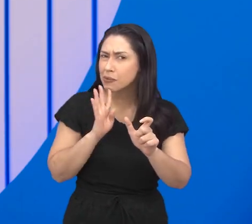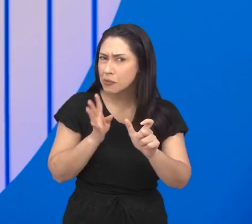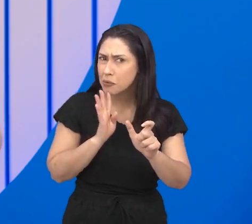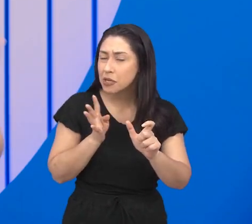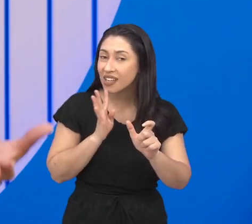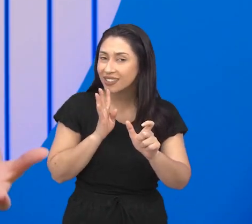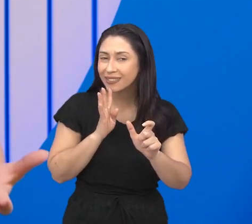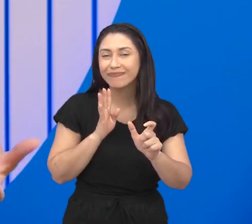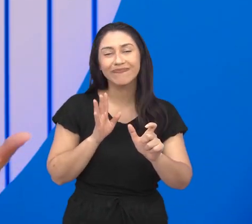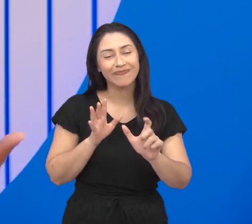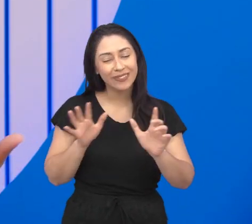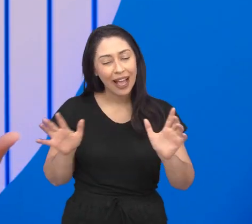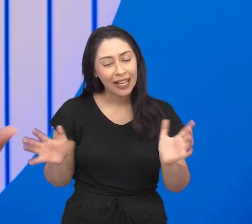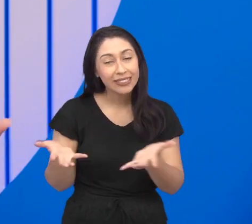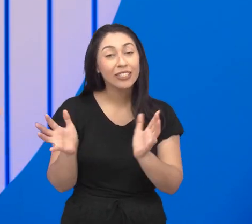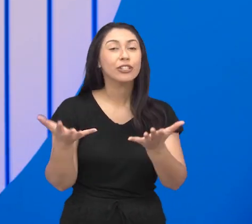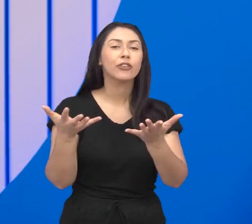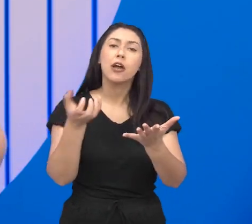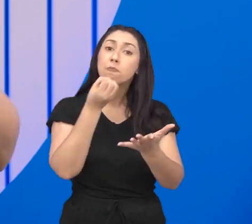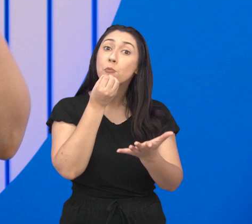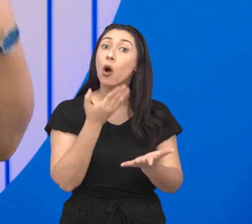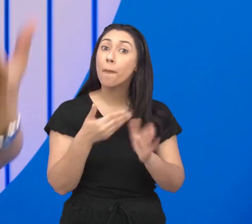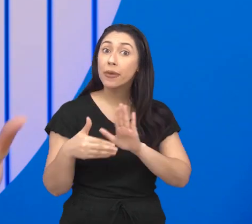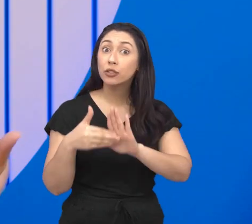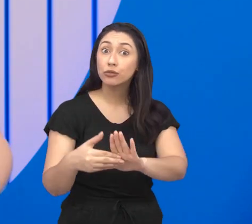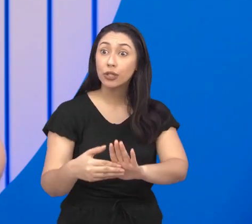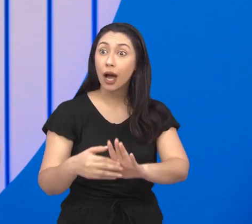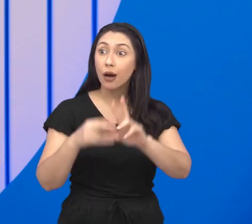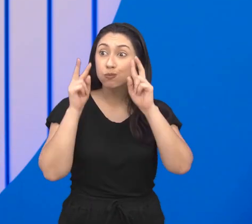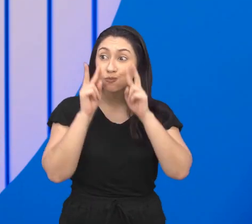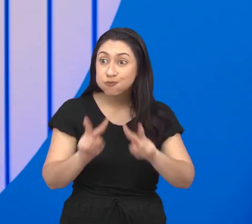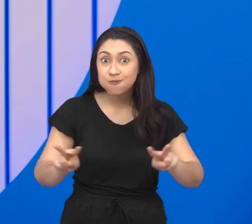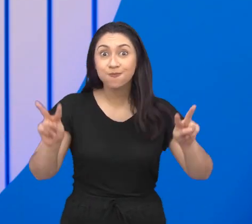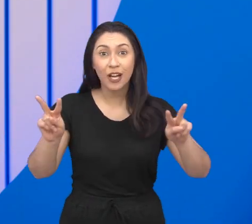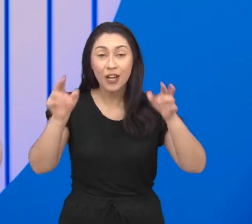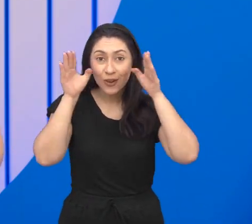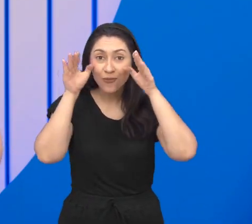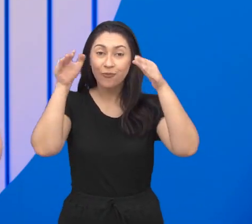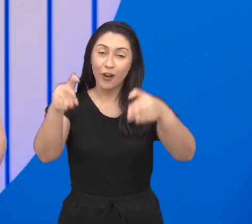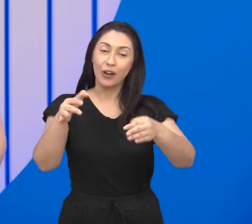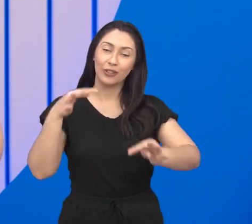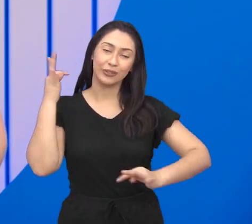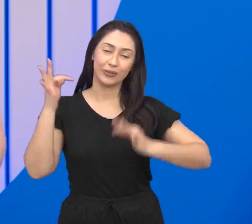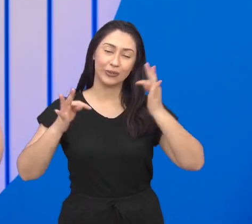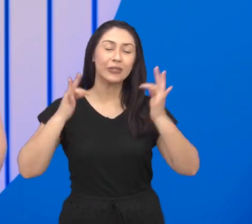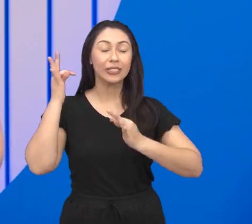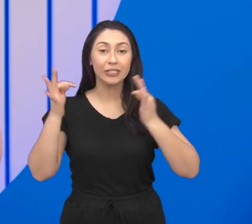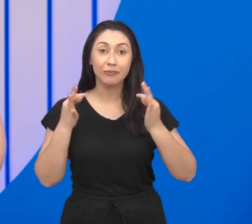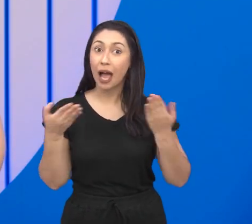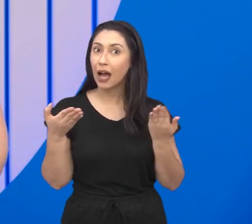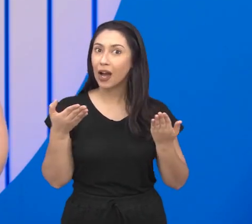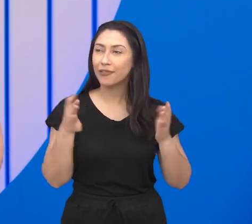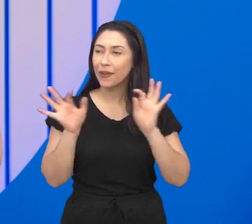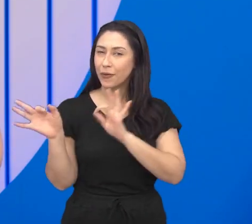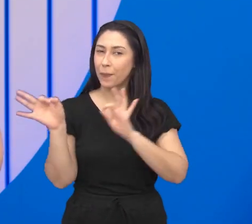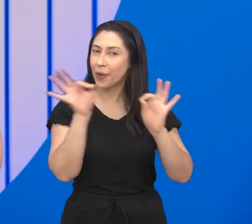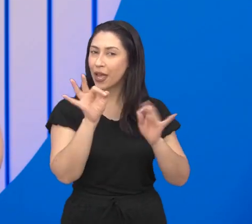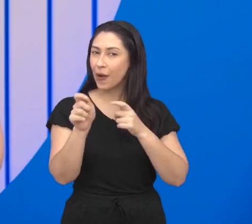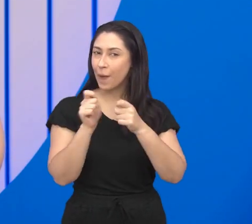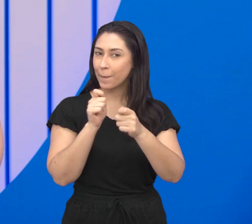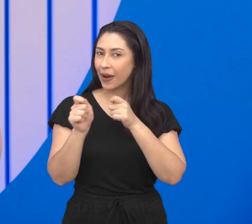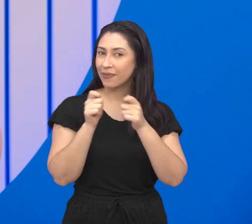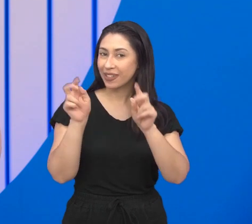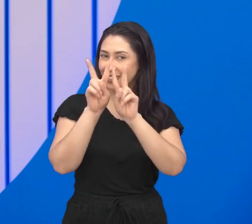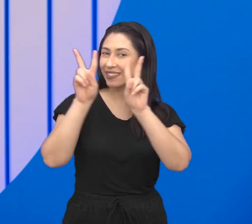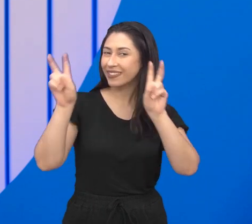oferecer? Todo incentivo é bem-vindo para trazer ainda mais visibilidade para o município como um foco turístico aqui na região. Vamos conferir